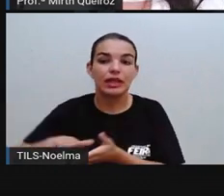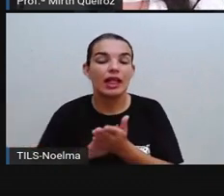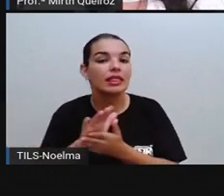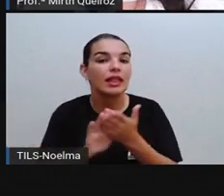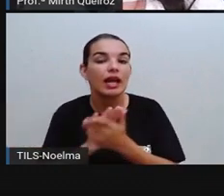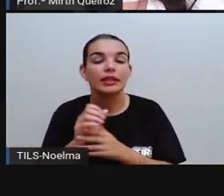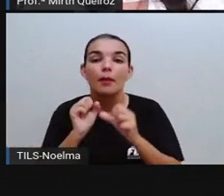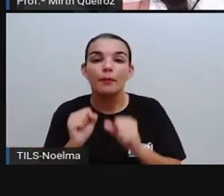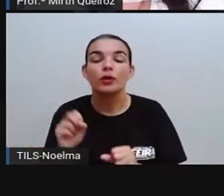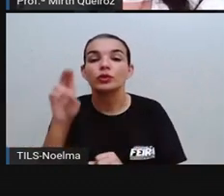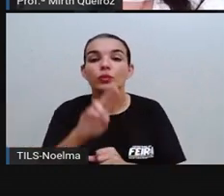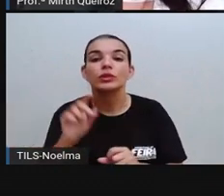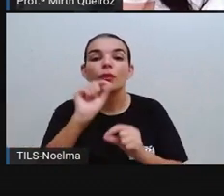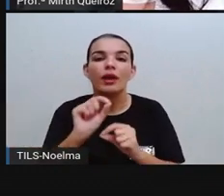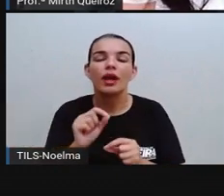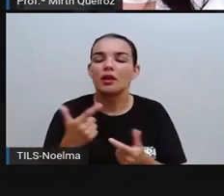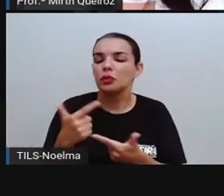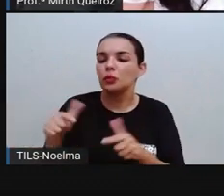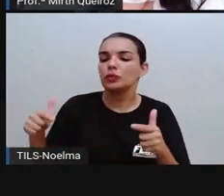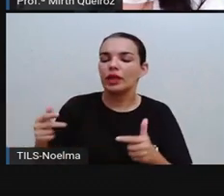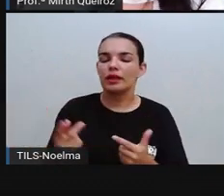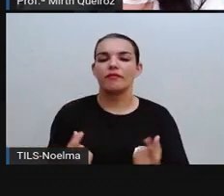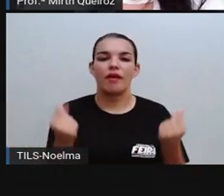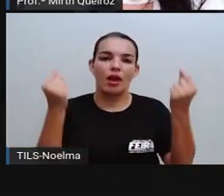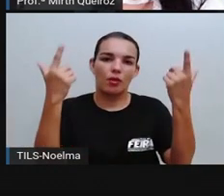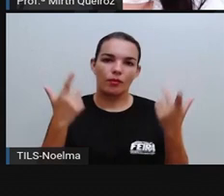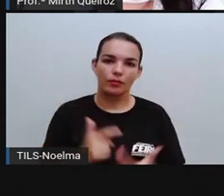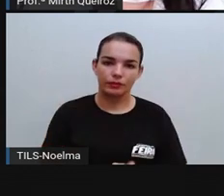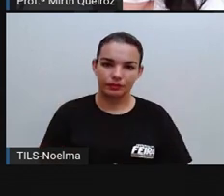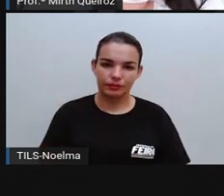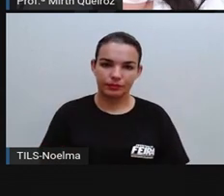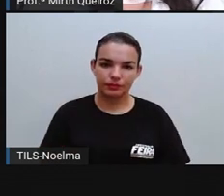gente pode dizer simplesmente sem valor. Certo?